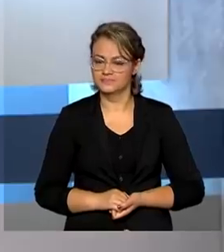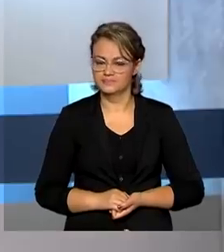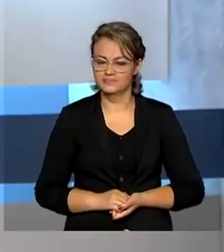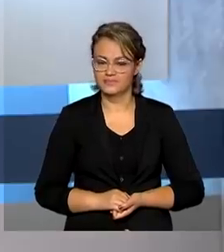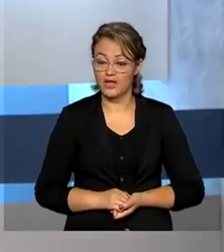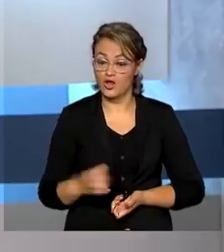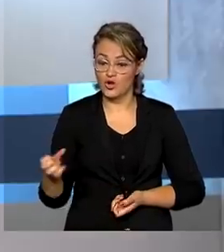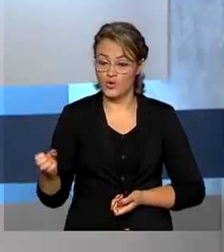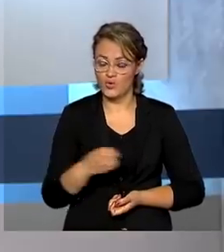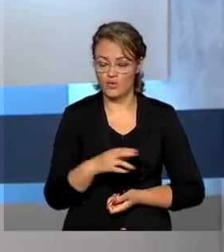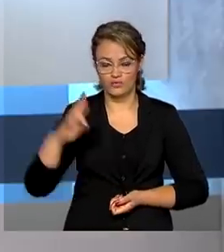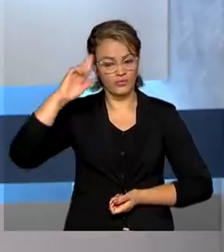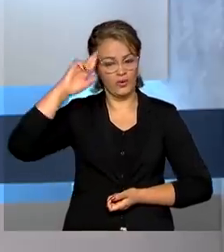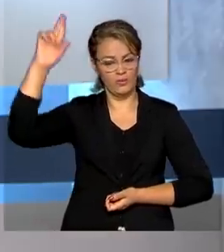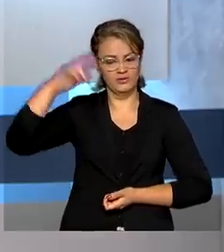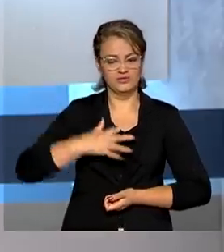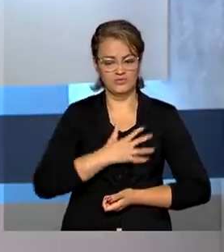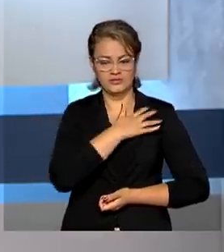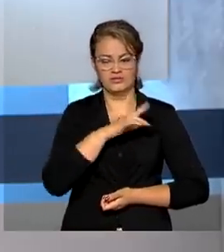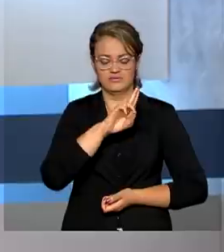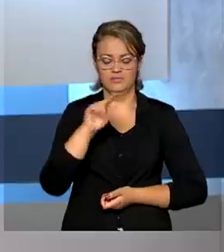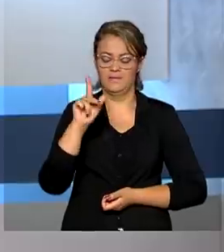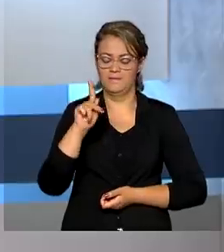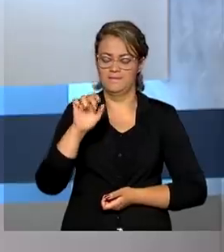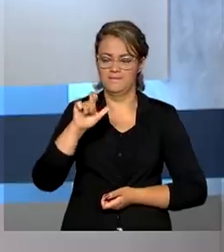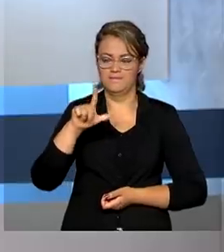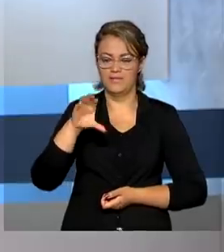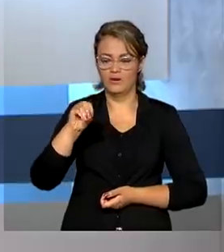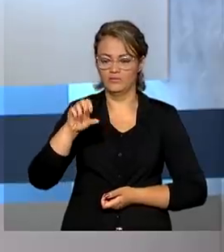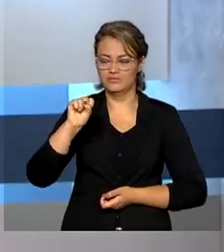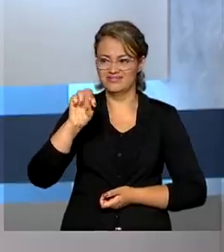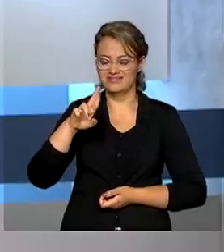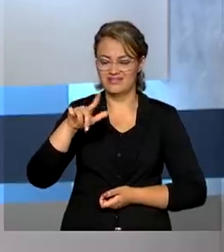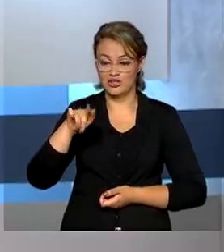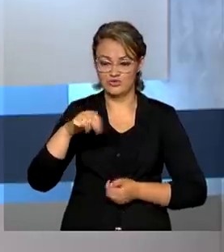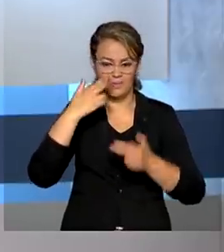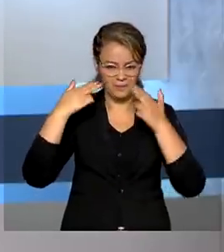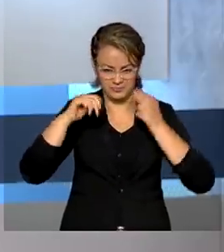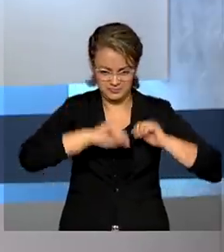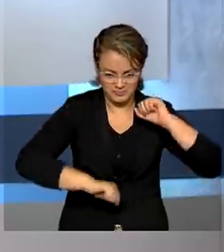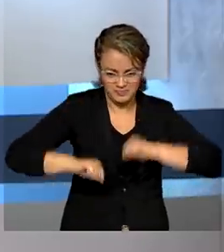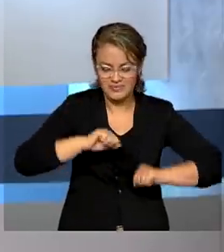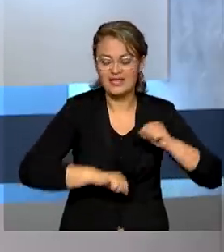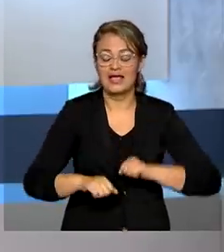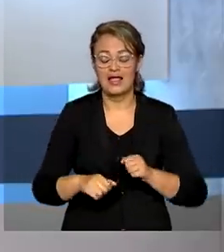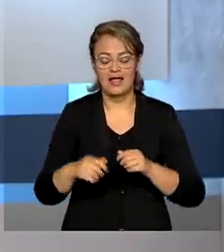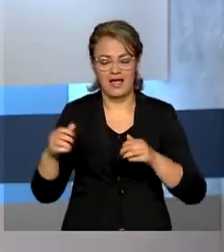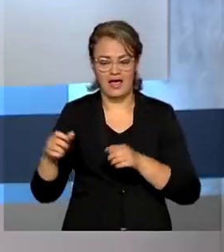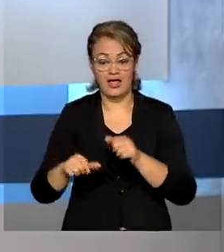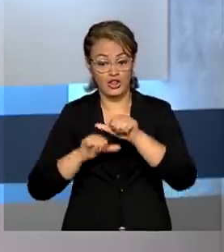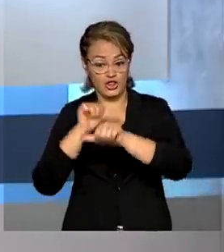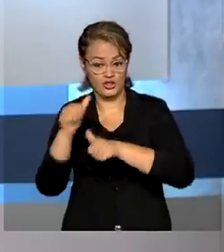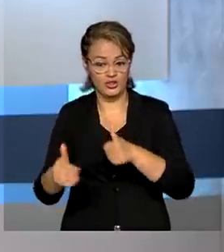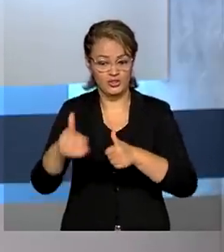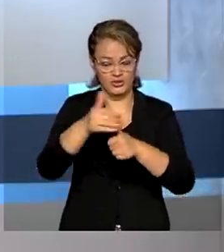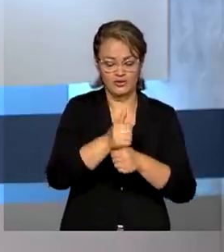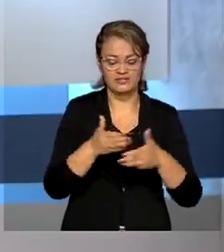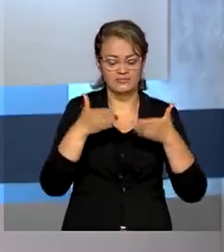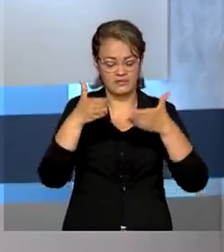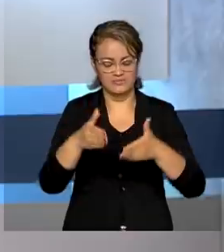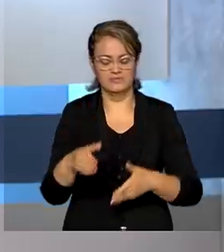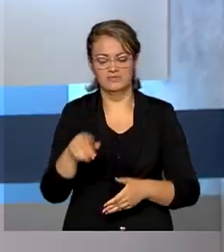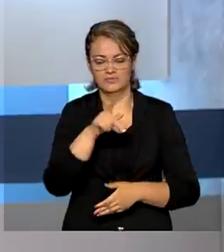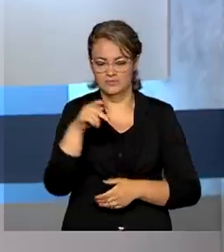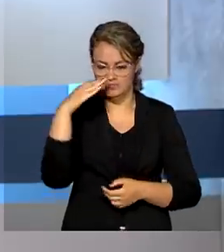E o novo comandante do Exército é Paulo Sérgio Nogueira. A transmissão de cargo teve a participação do presidente Jair Bolsonaro e do ministro da